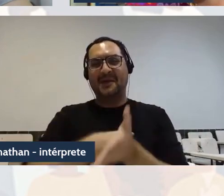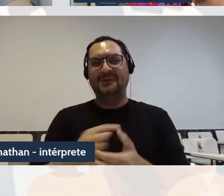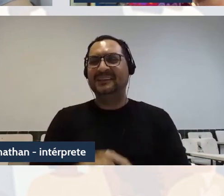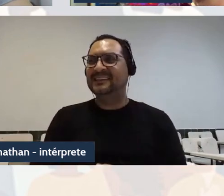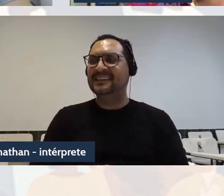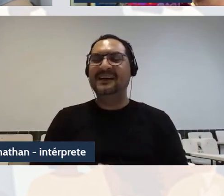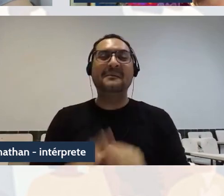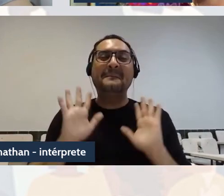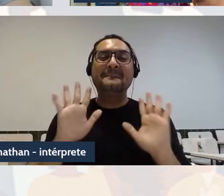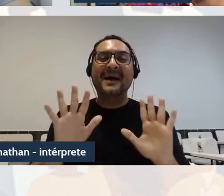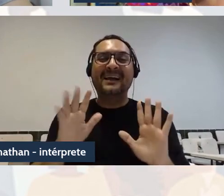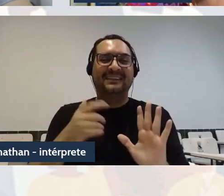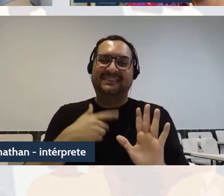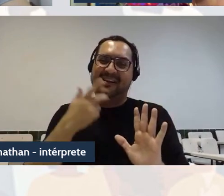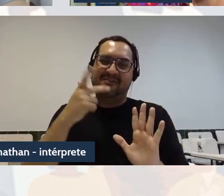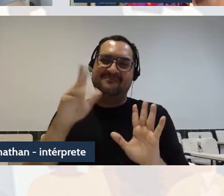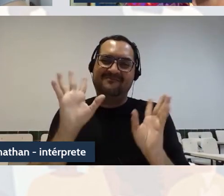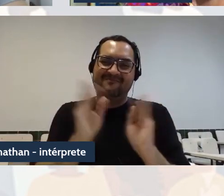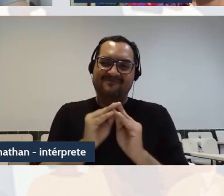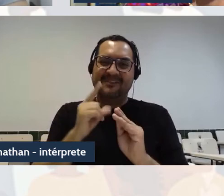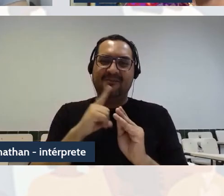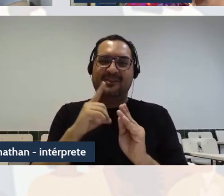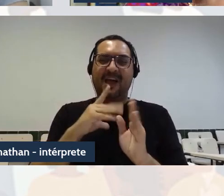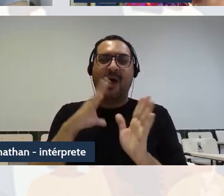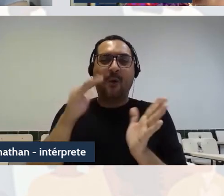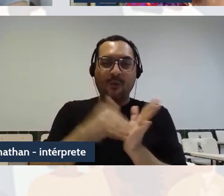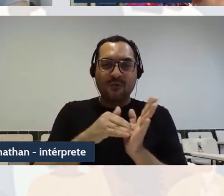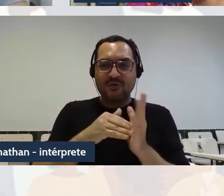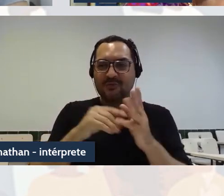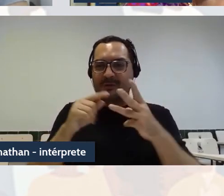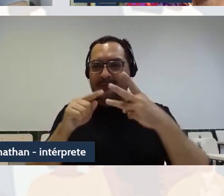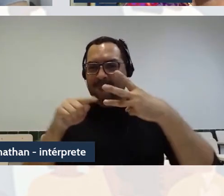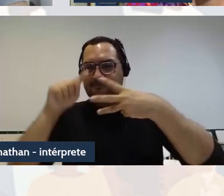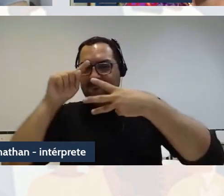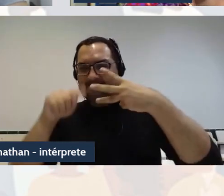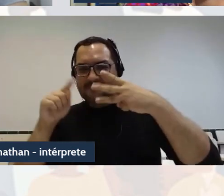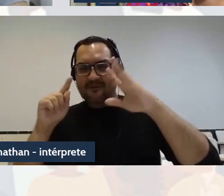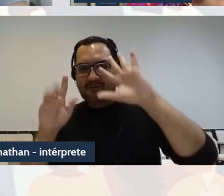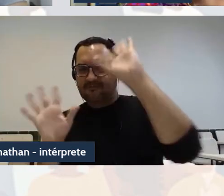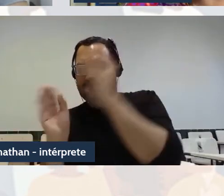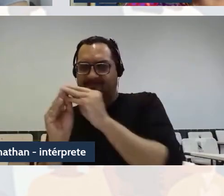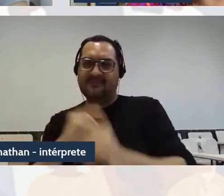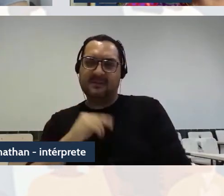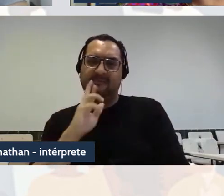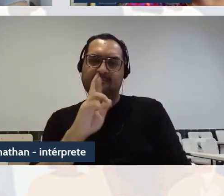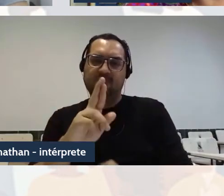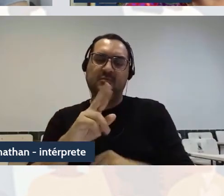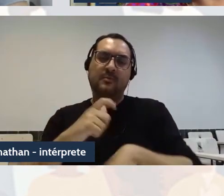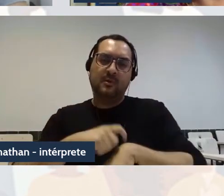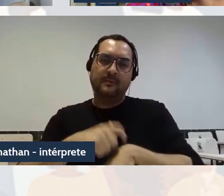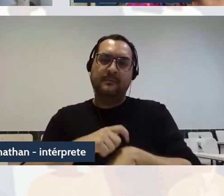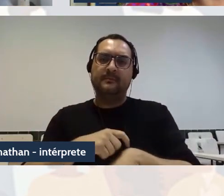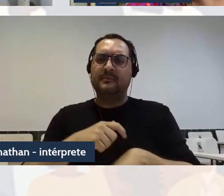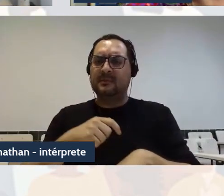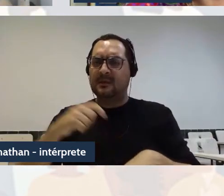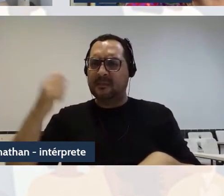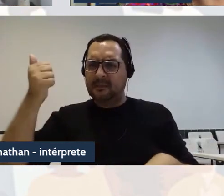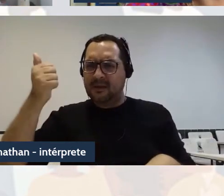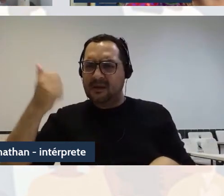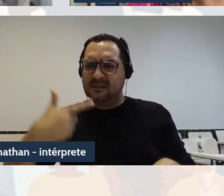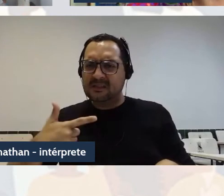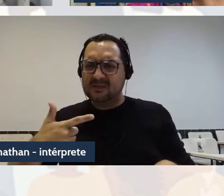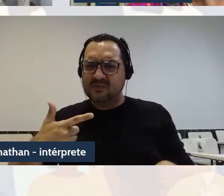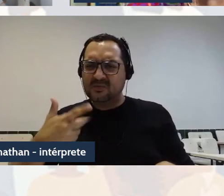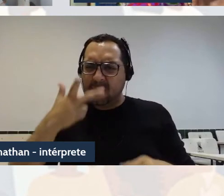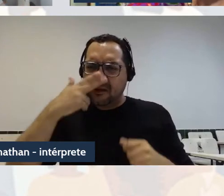não, eu só vou começar dizendo pela última, emendando já na primeira, em virtude do tempo, eu acho que a primeira e a segunda que repetiram,